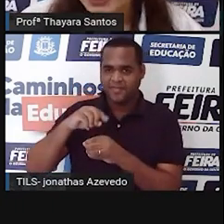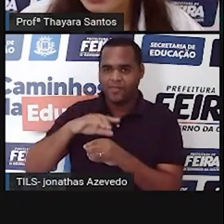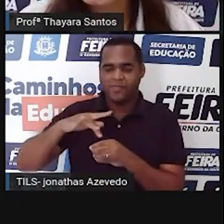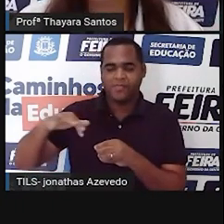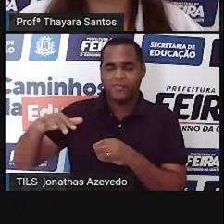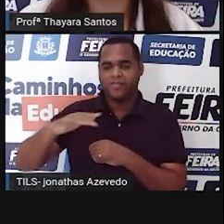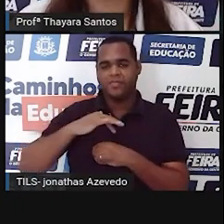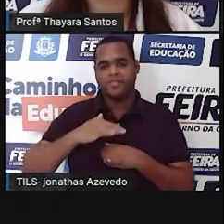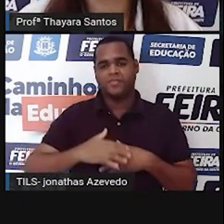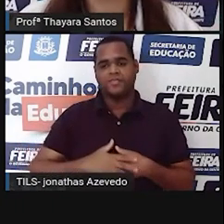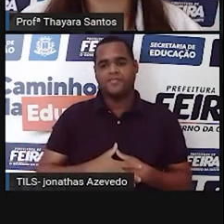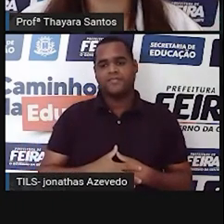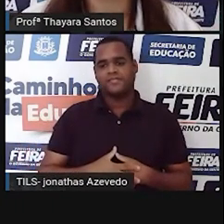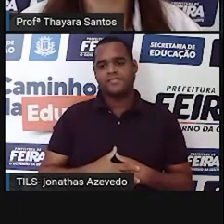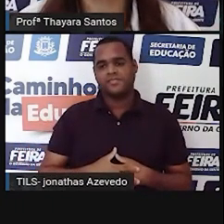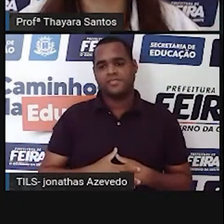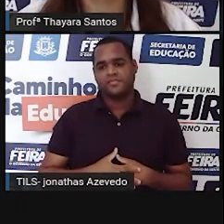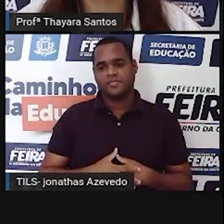citoplasma.